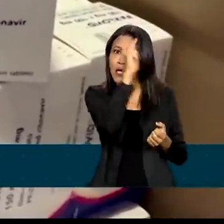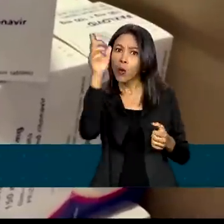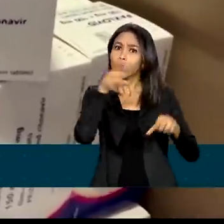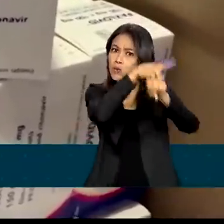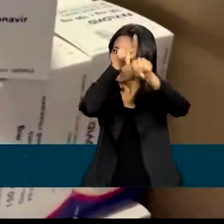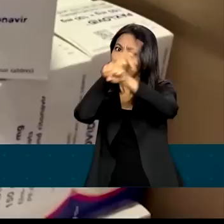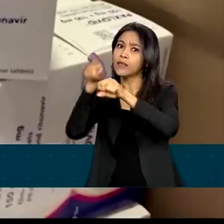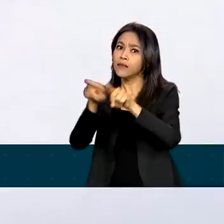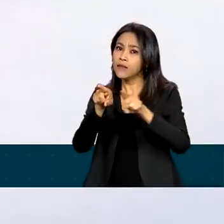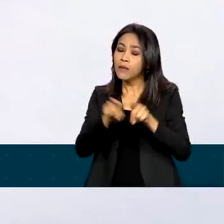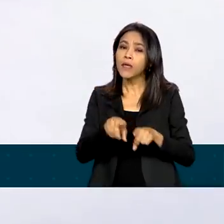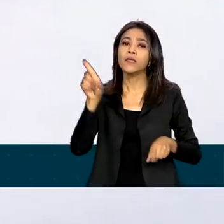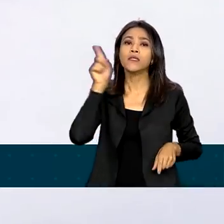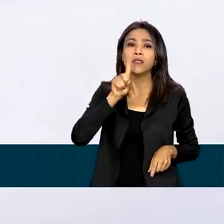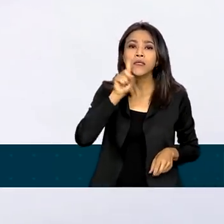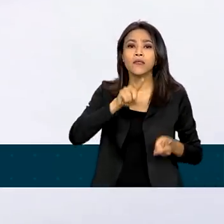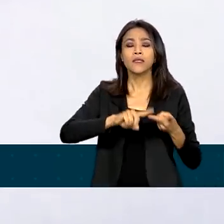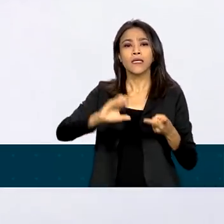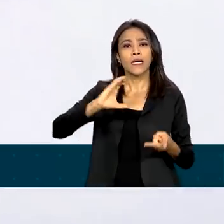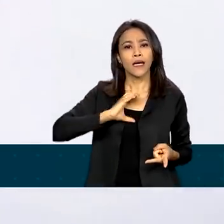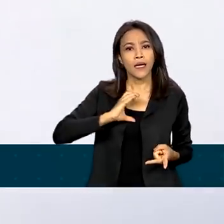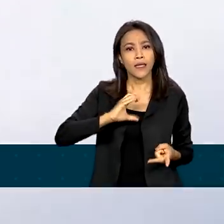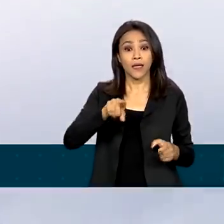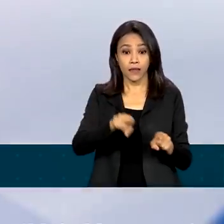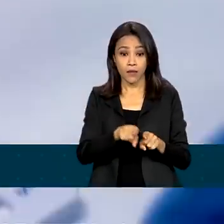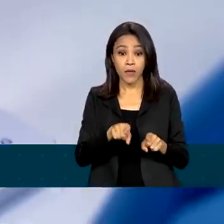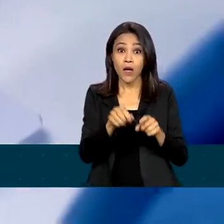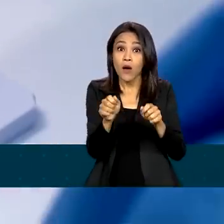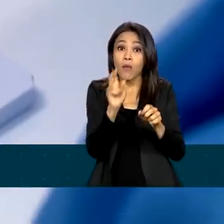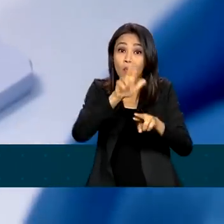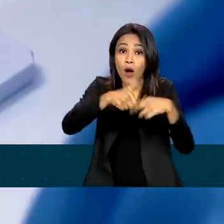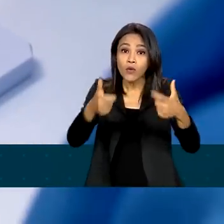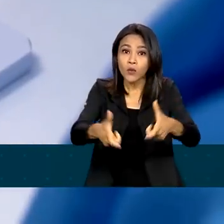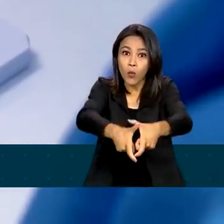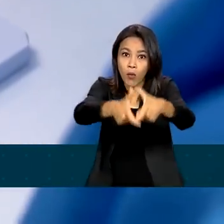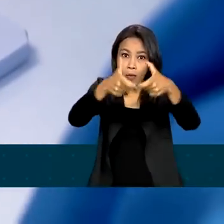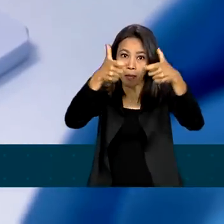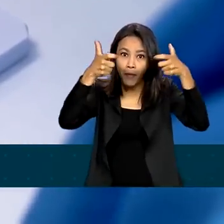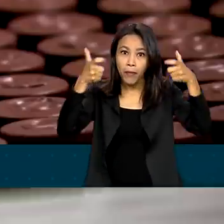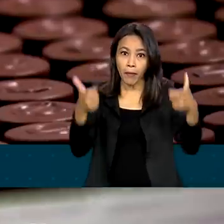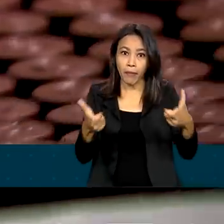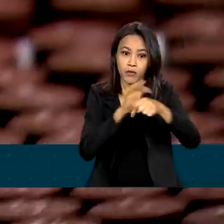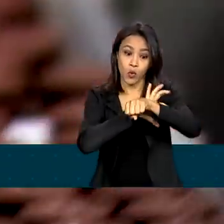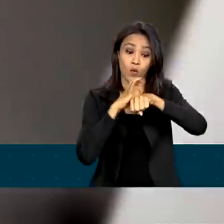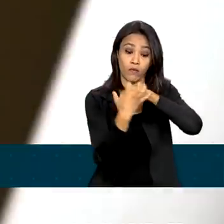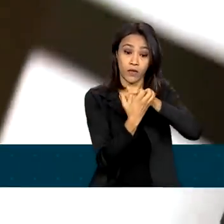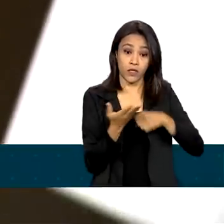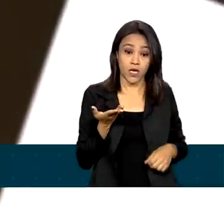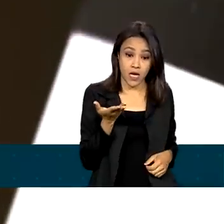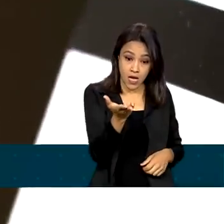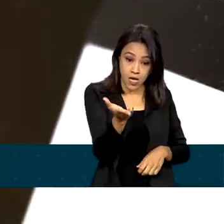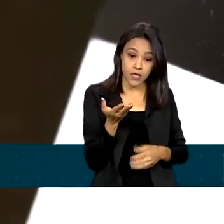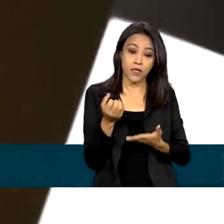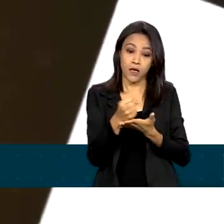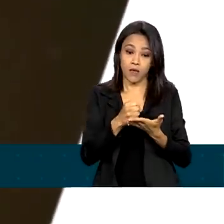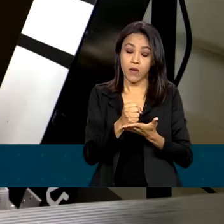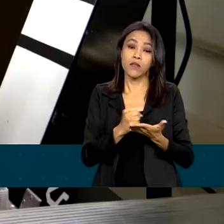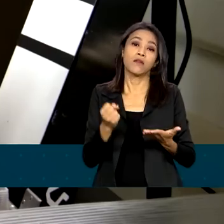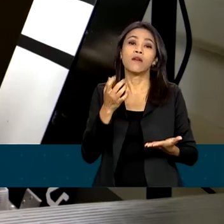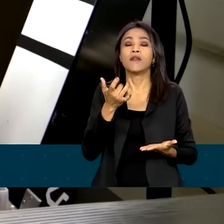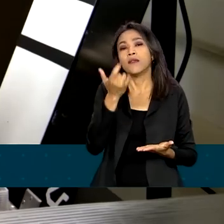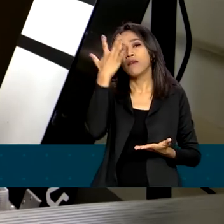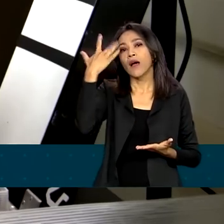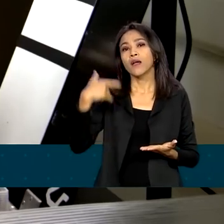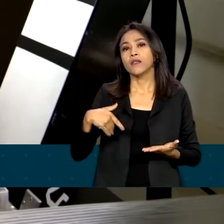Estados Unidos e Canadá. Bem como o aumento de casos de Covid no país, já que a liberação desse medicamento deve facilitar o